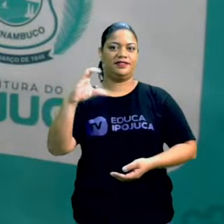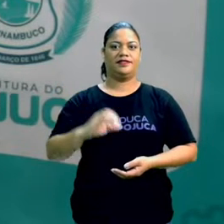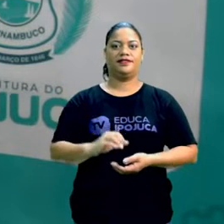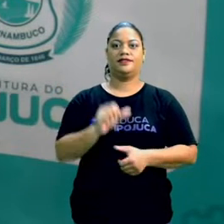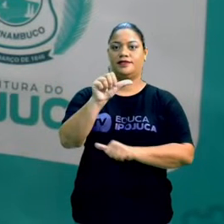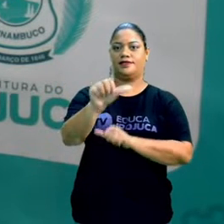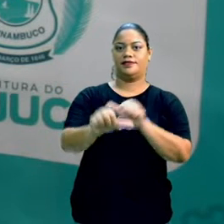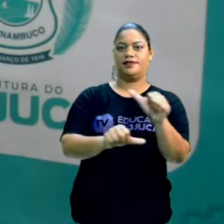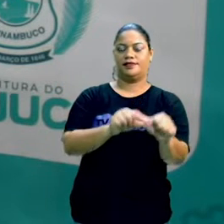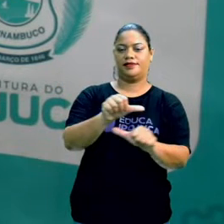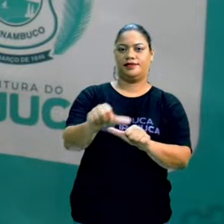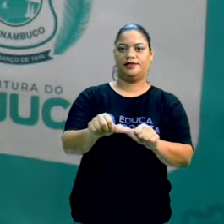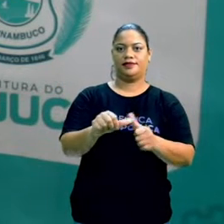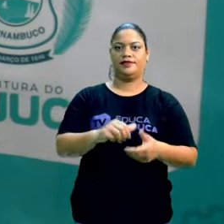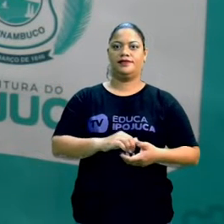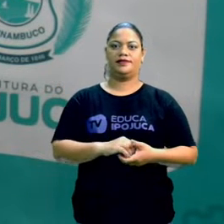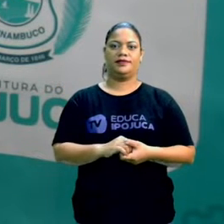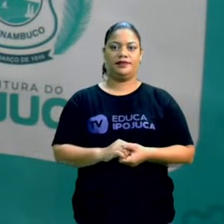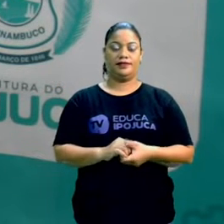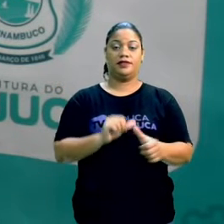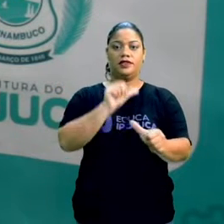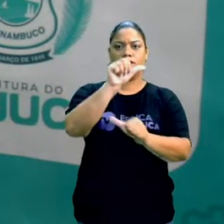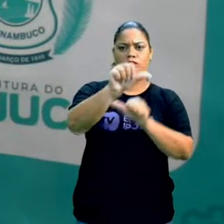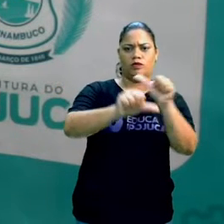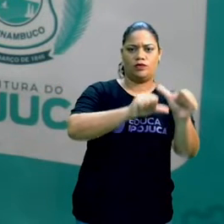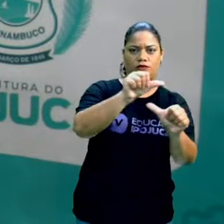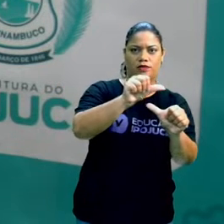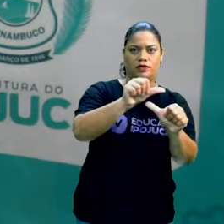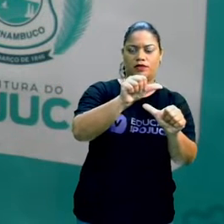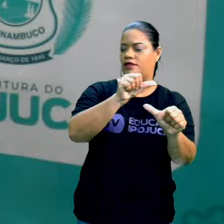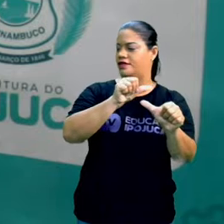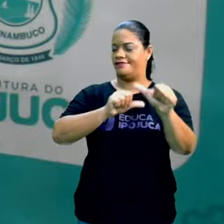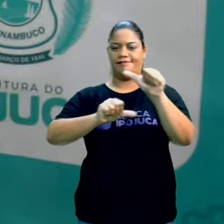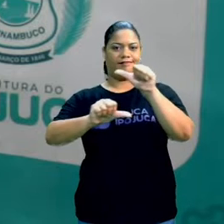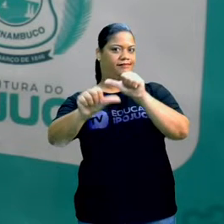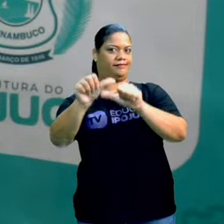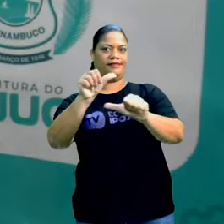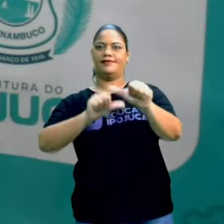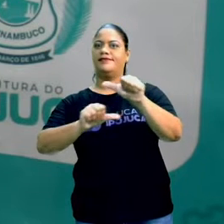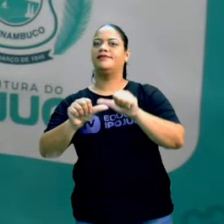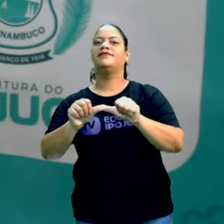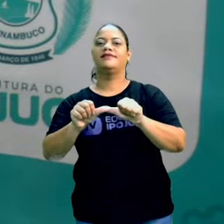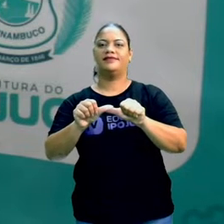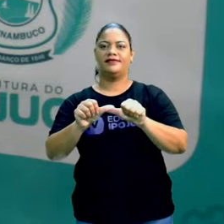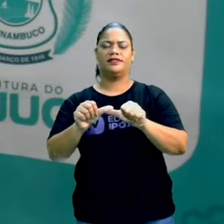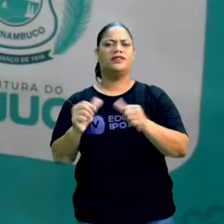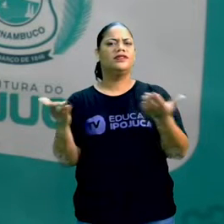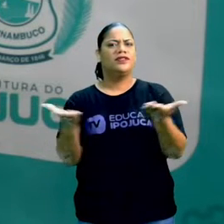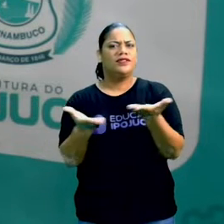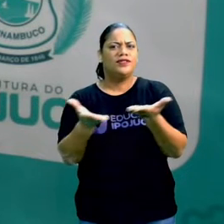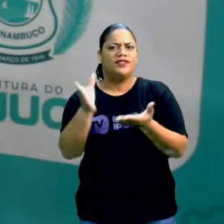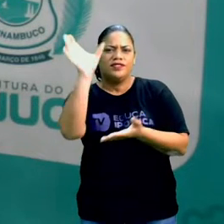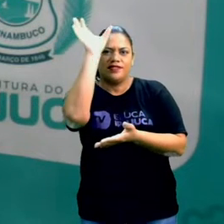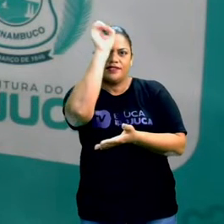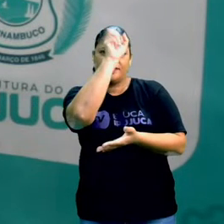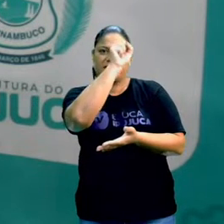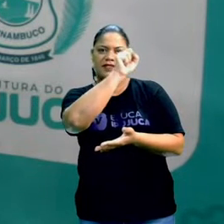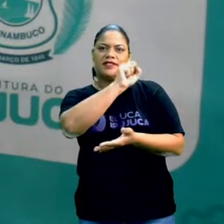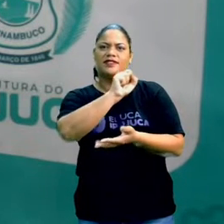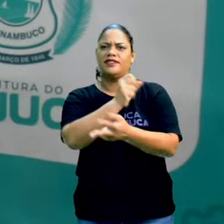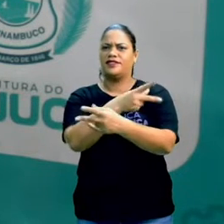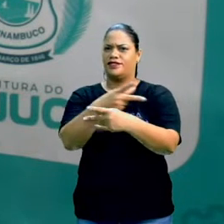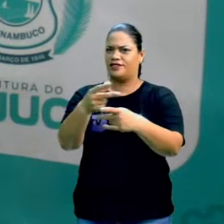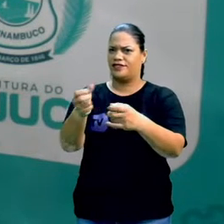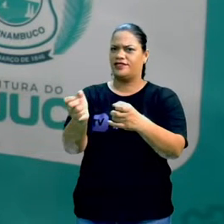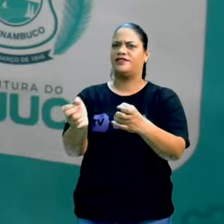transformações reversíveis e não reversíveis. Hoje nós vamos aprender as